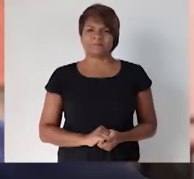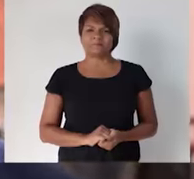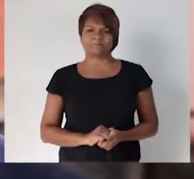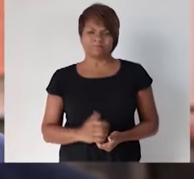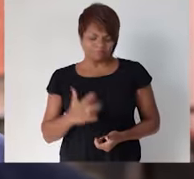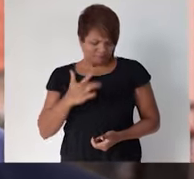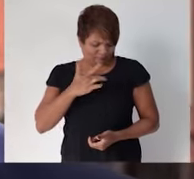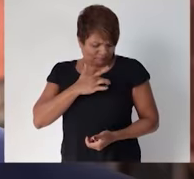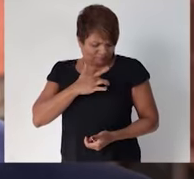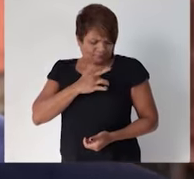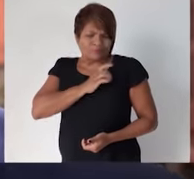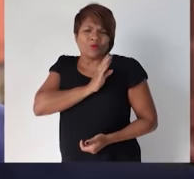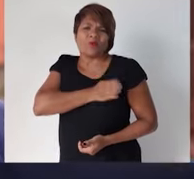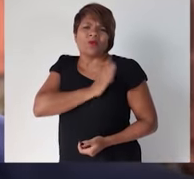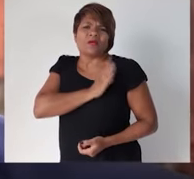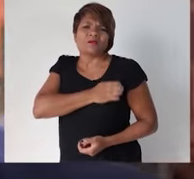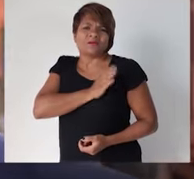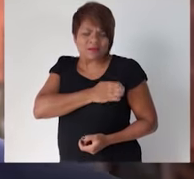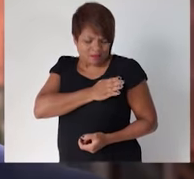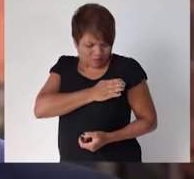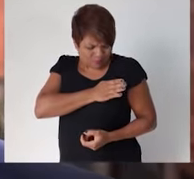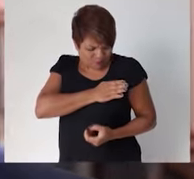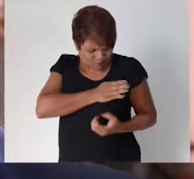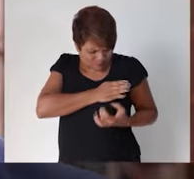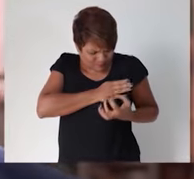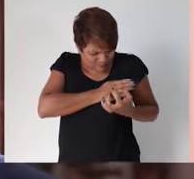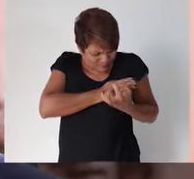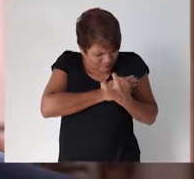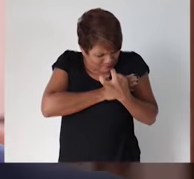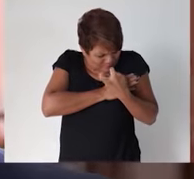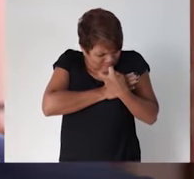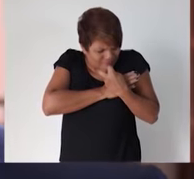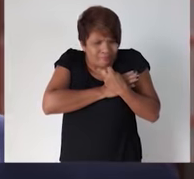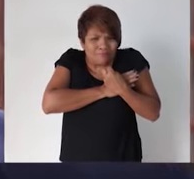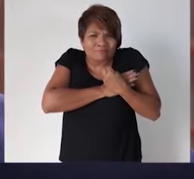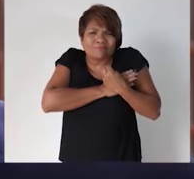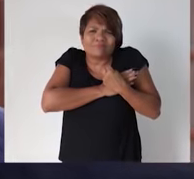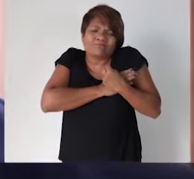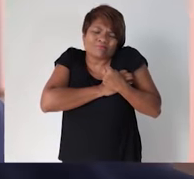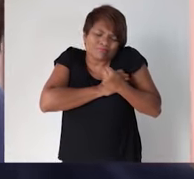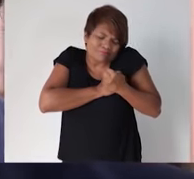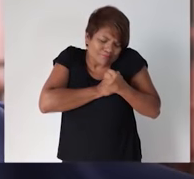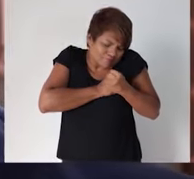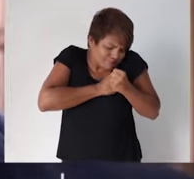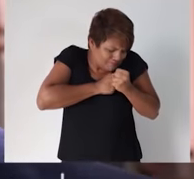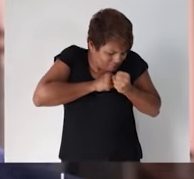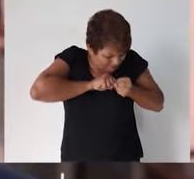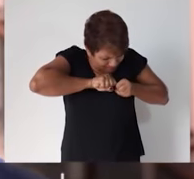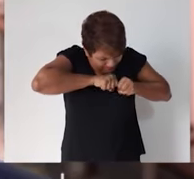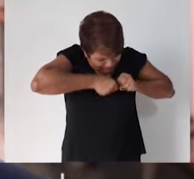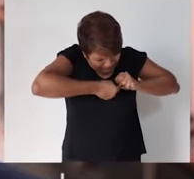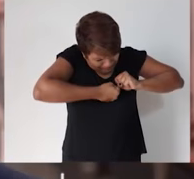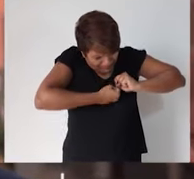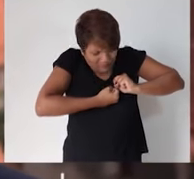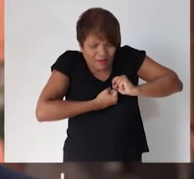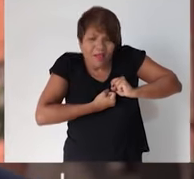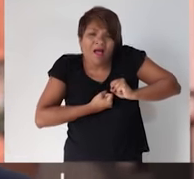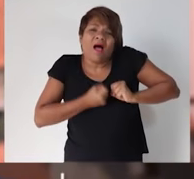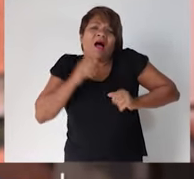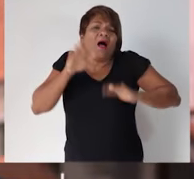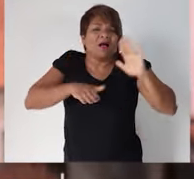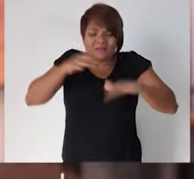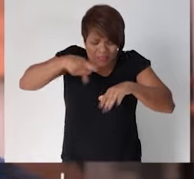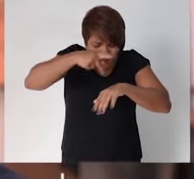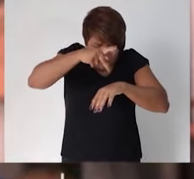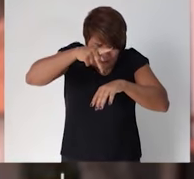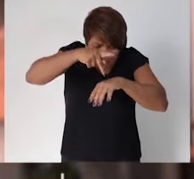E o coração da gente, como tá? Moço, nosso coração tá apertado. Nesse Brasil, às vezes parece